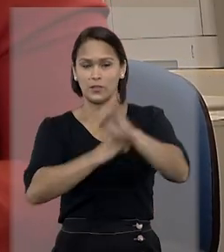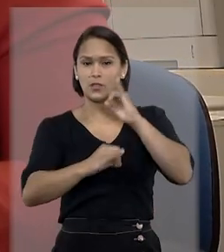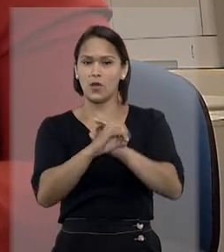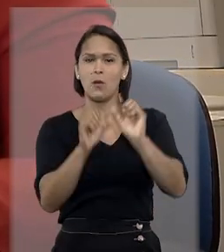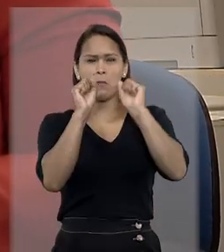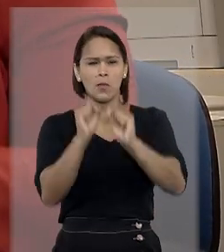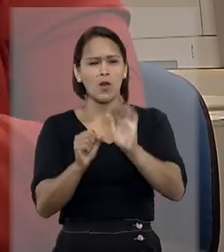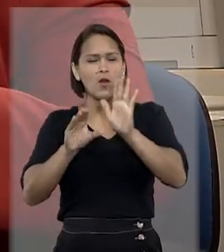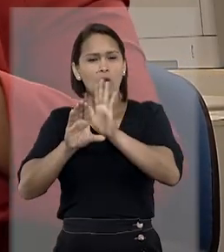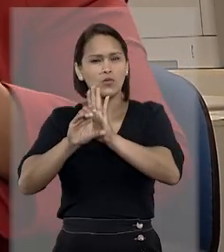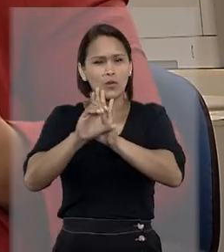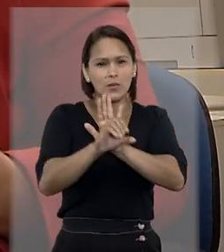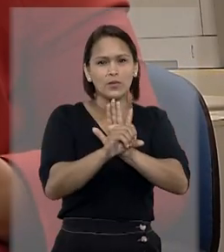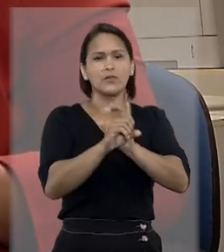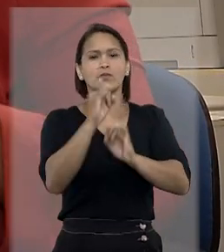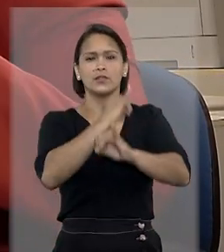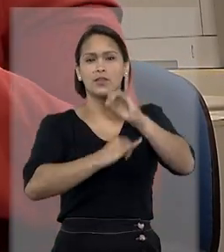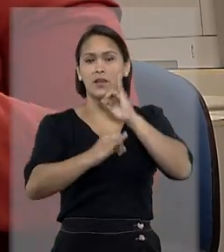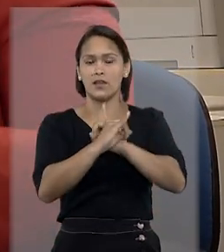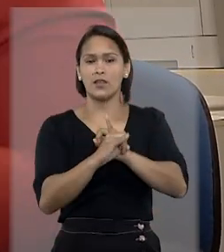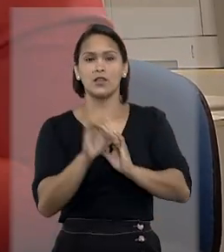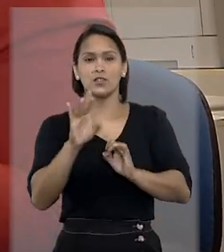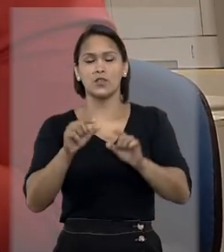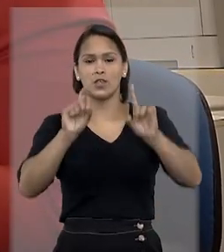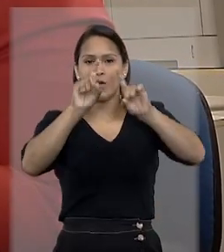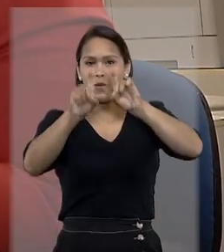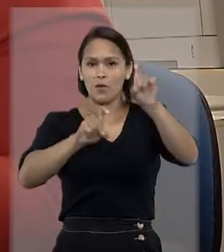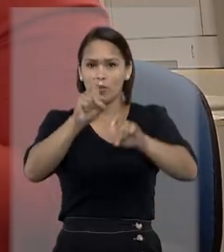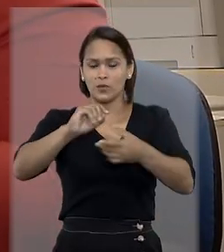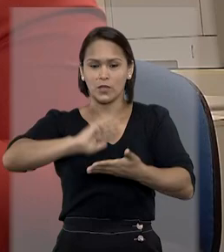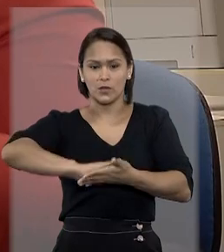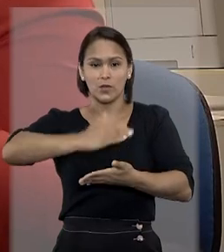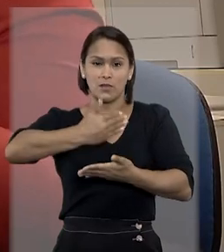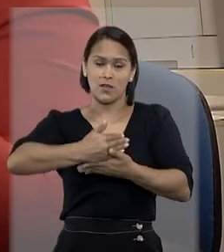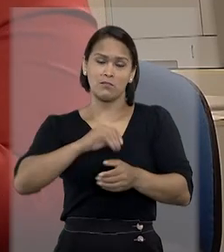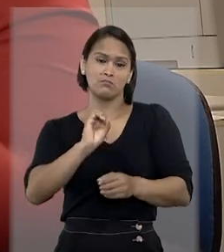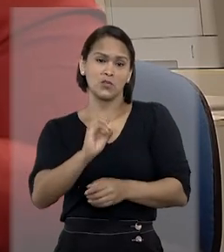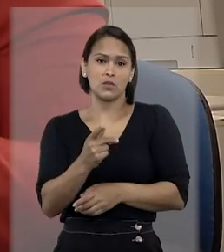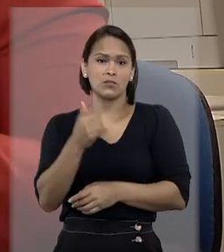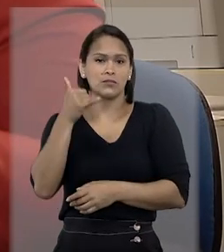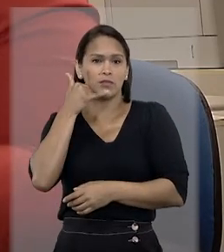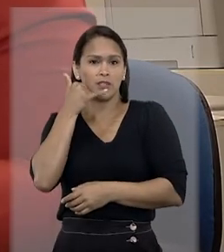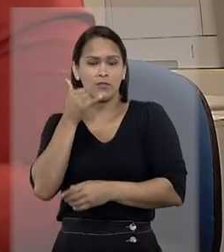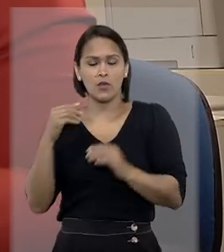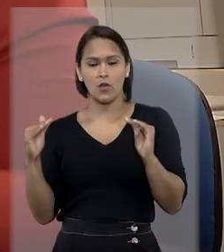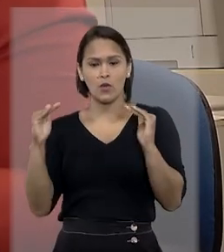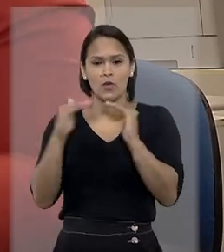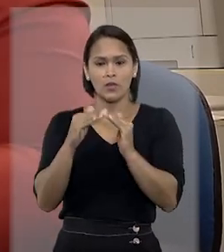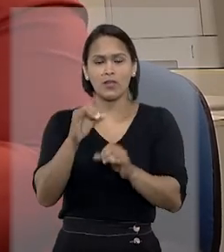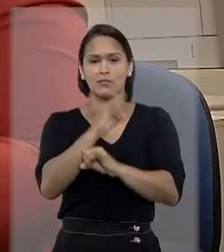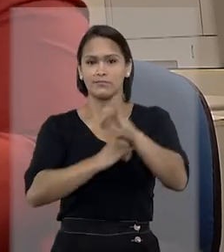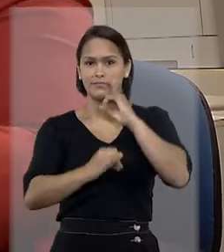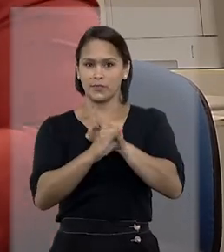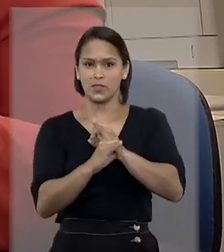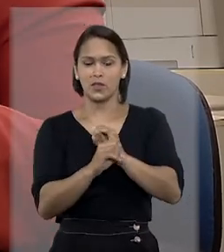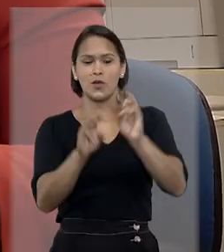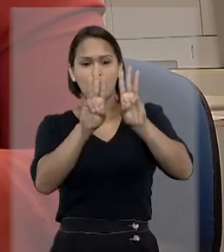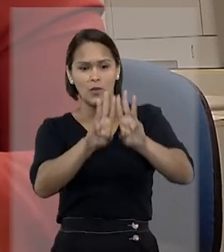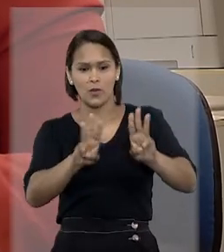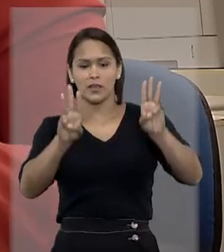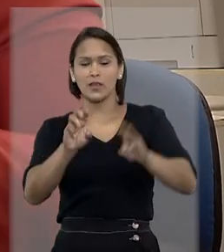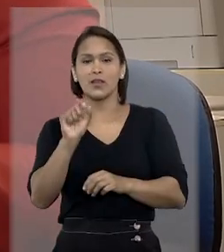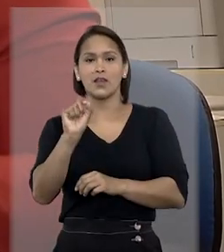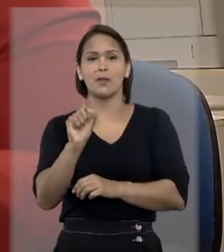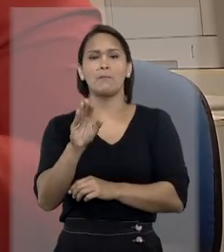pode ser acessado de qualquer lugar. Basta ter um computador, tablet ou smartphone conectado à internet. O